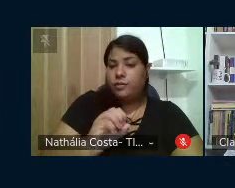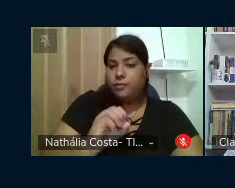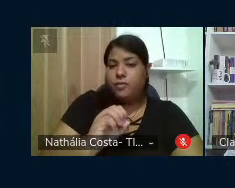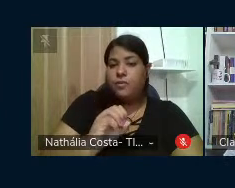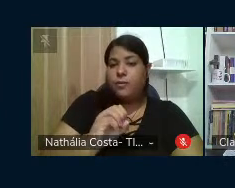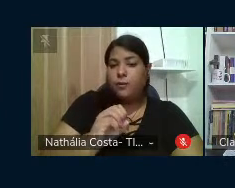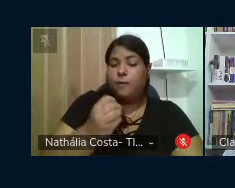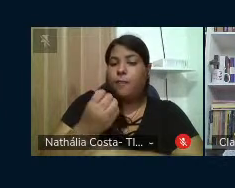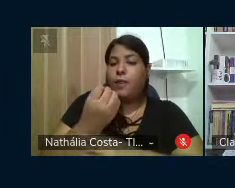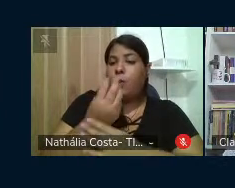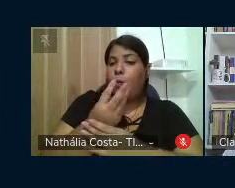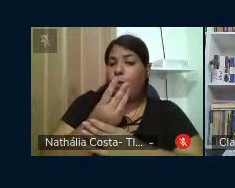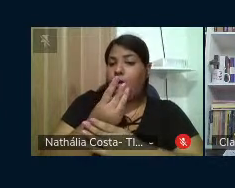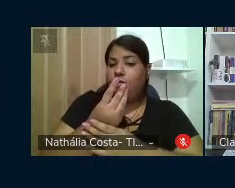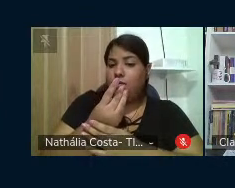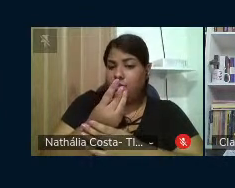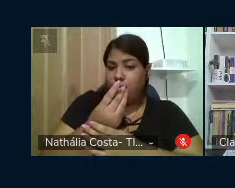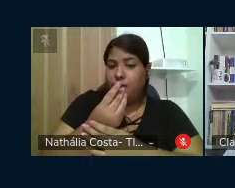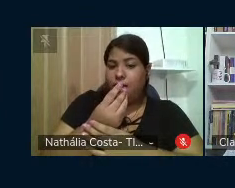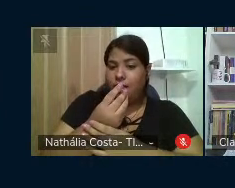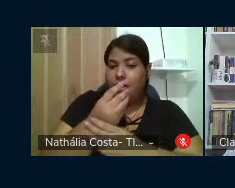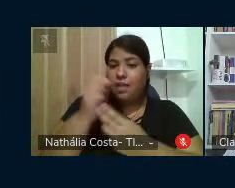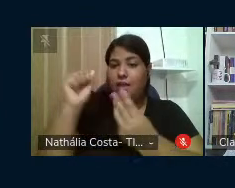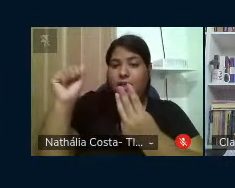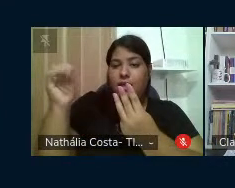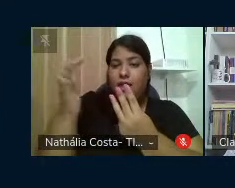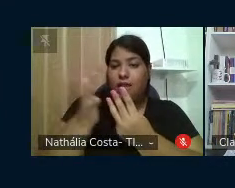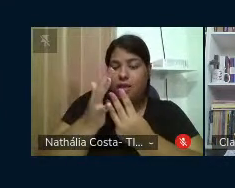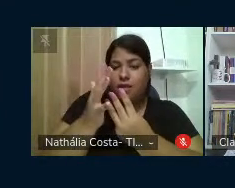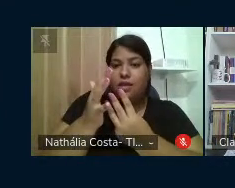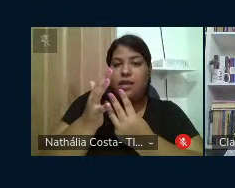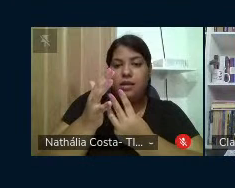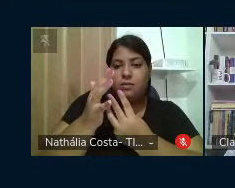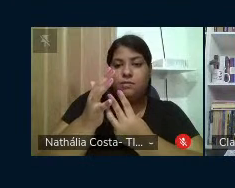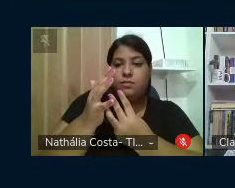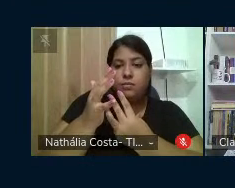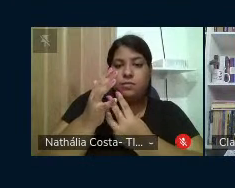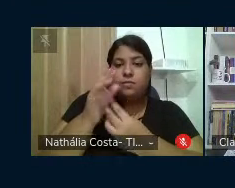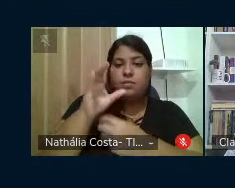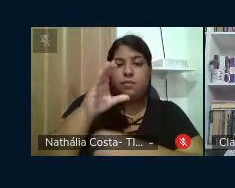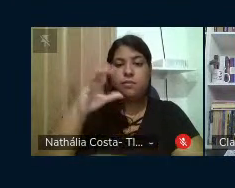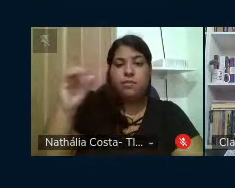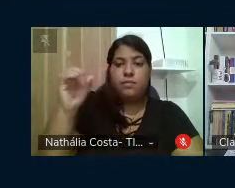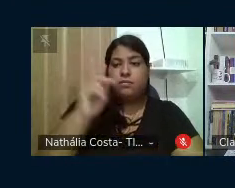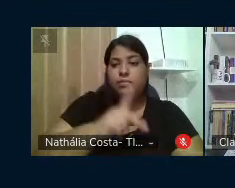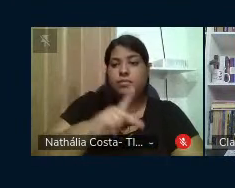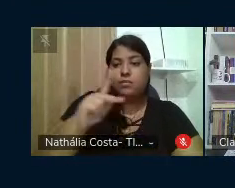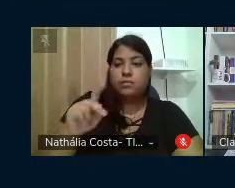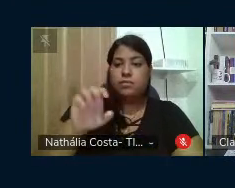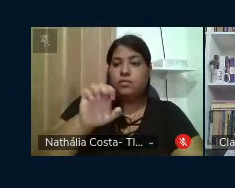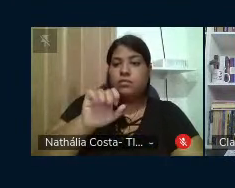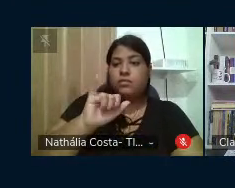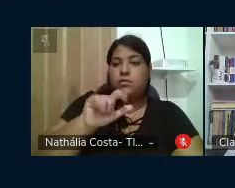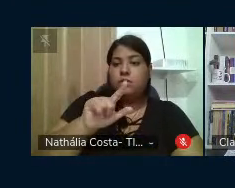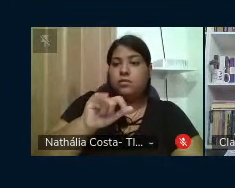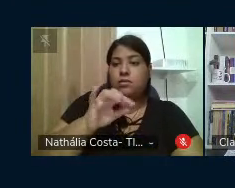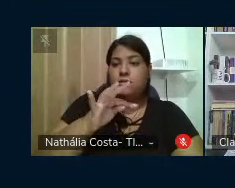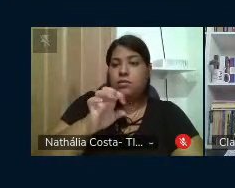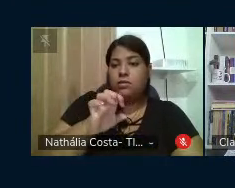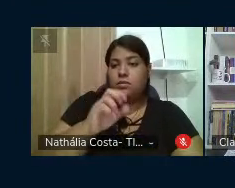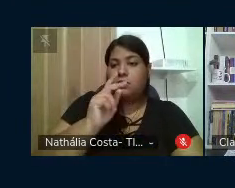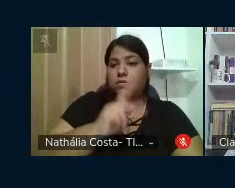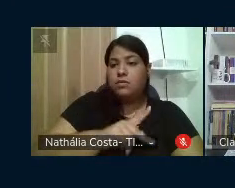UFPE do Campos do Agreste a coordenação da professora Eliette Santiago a